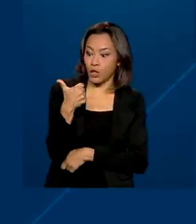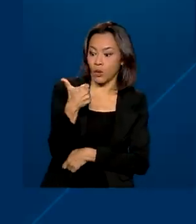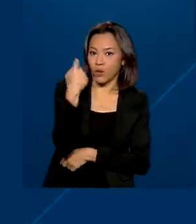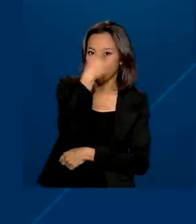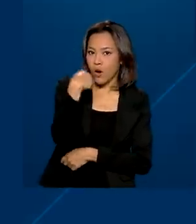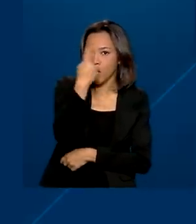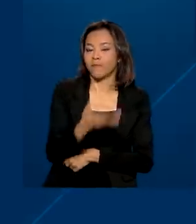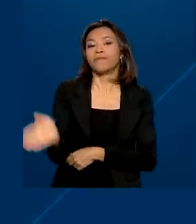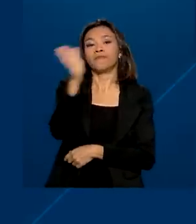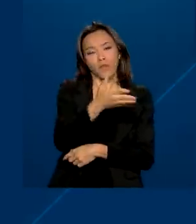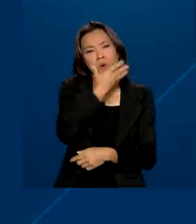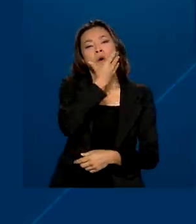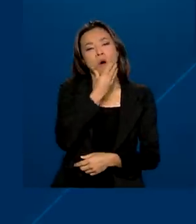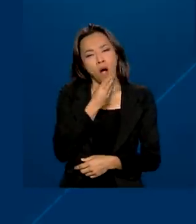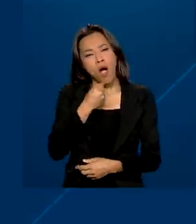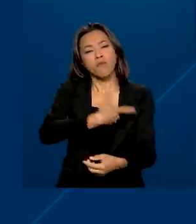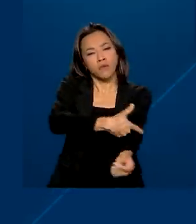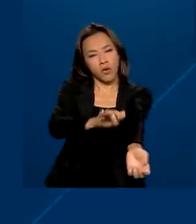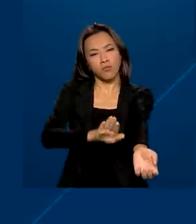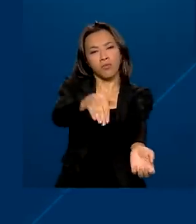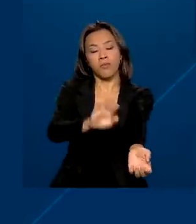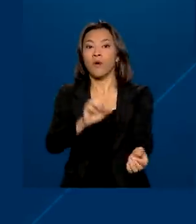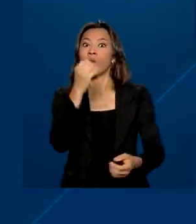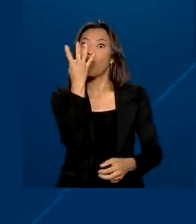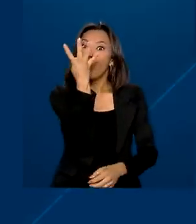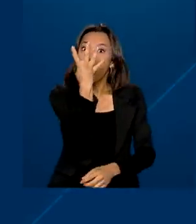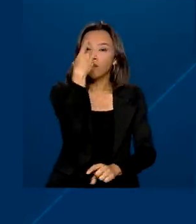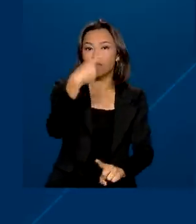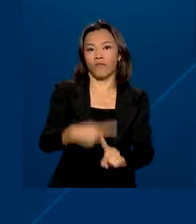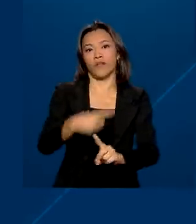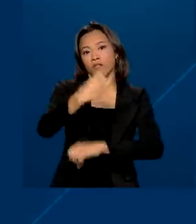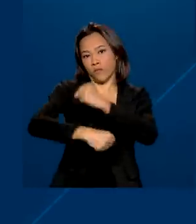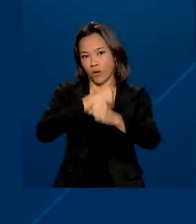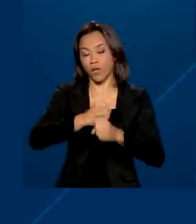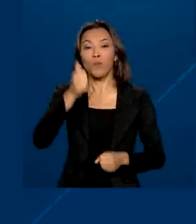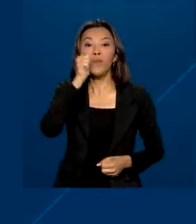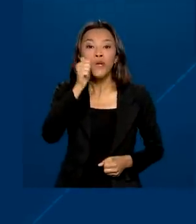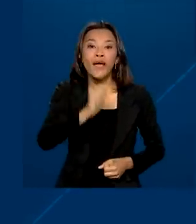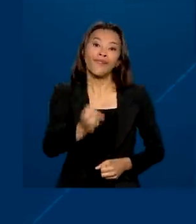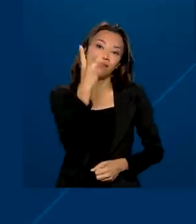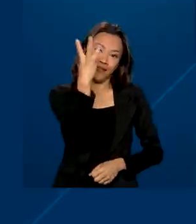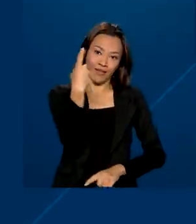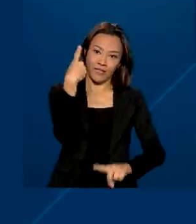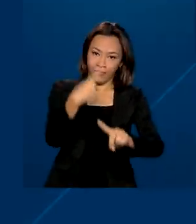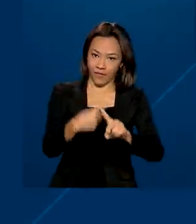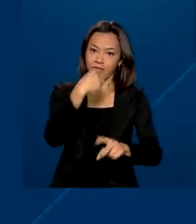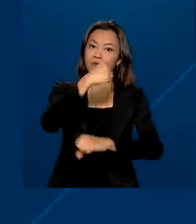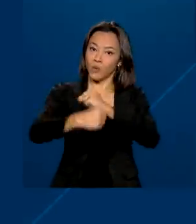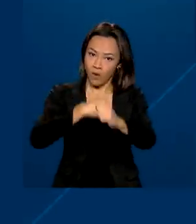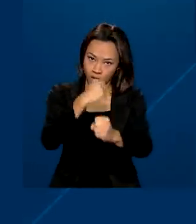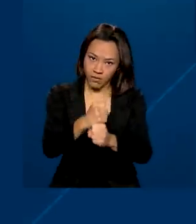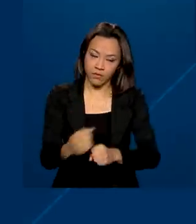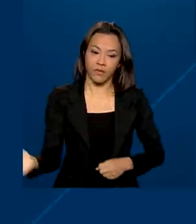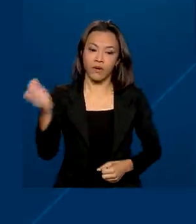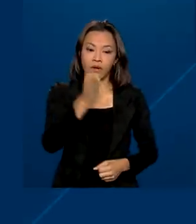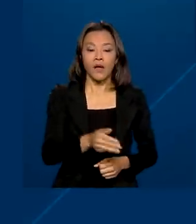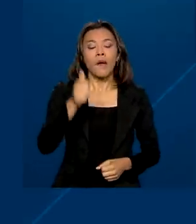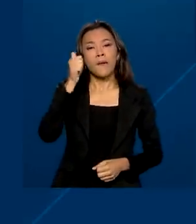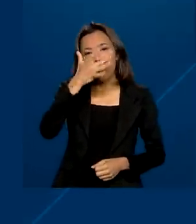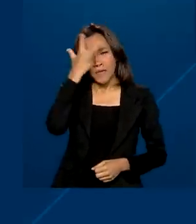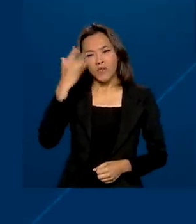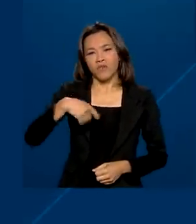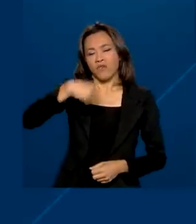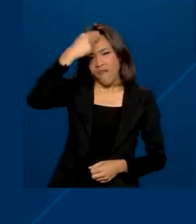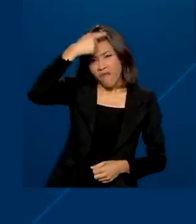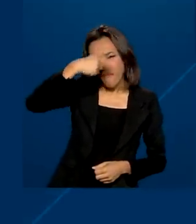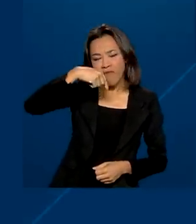Homens podem doar até quatro vezes por ano, mulheres três vezes. Pessoas com febre, gripe, resfriado